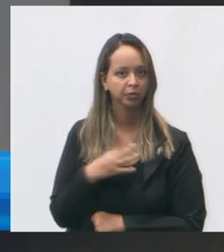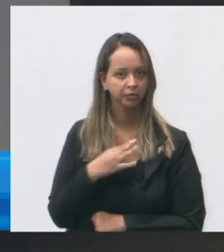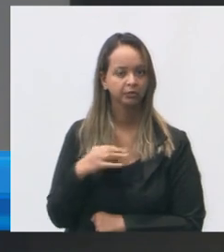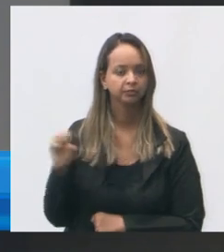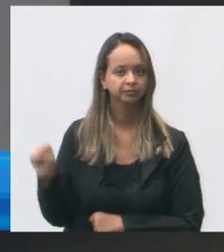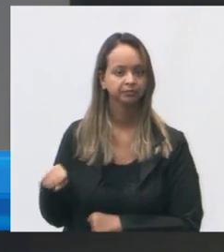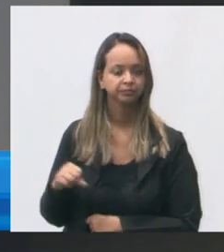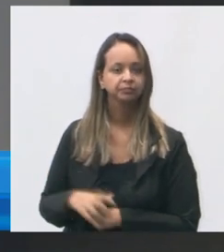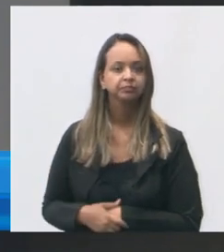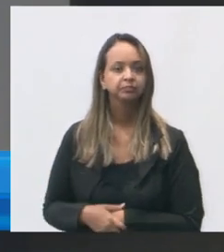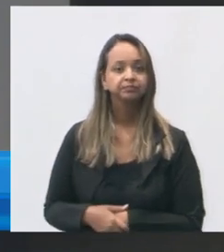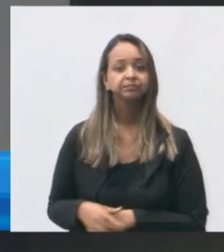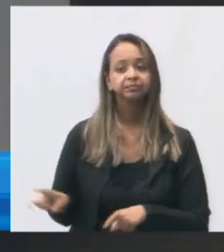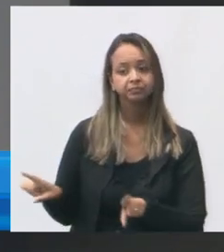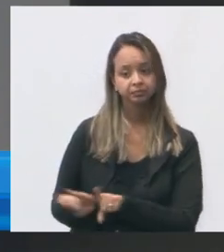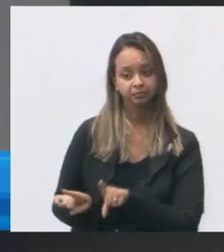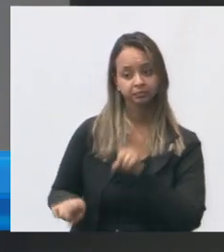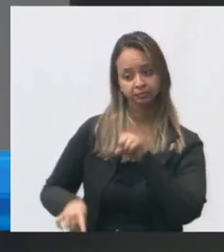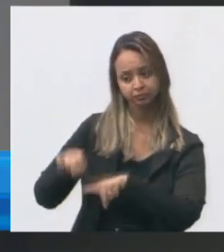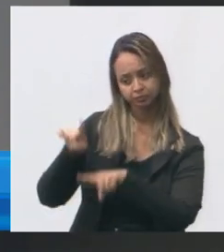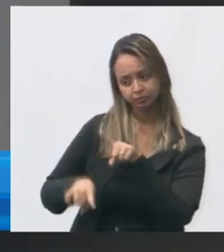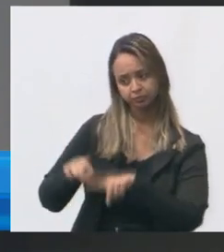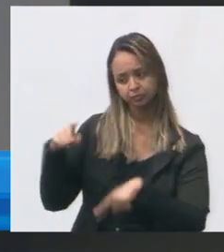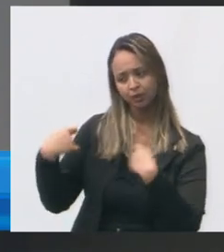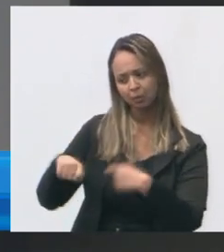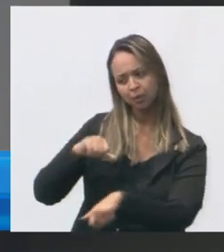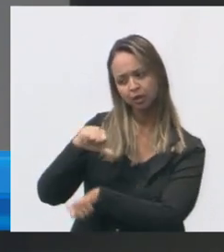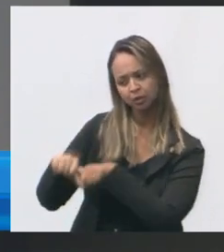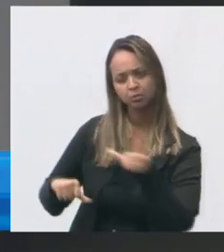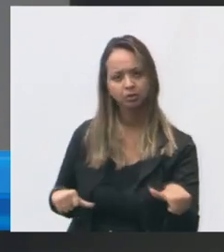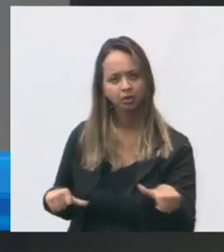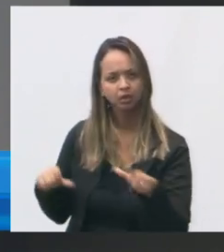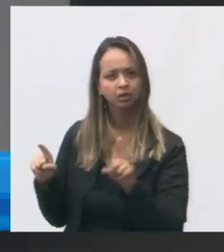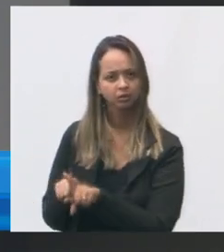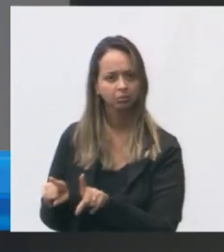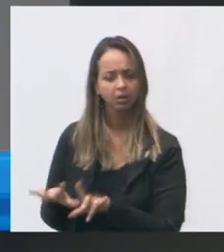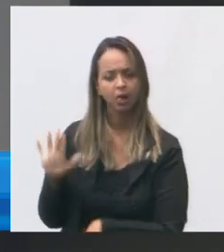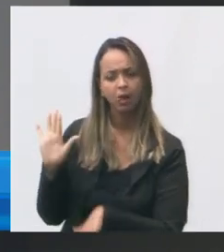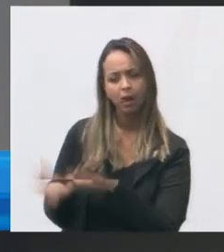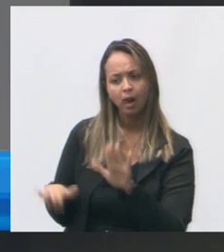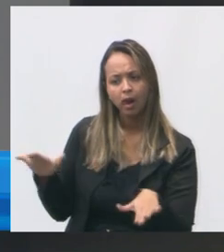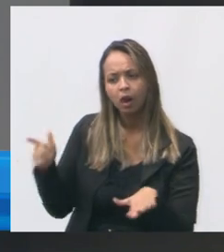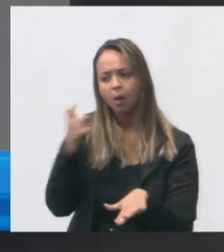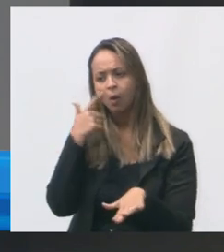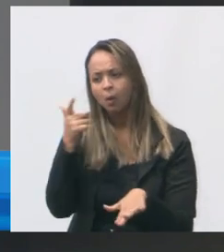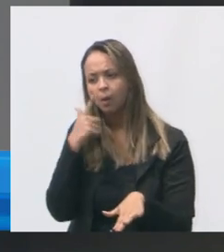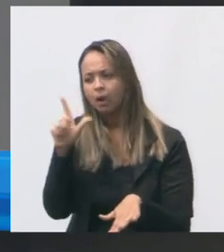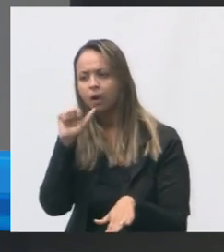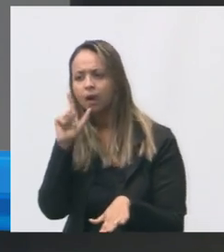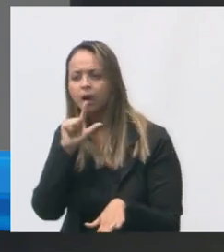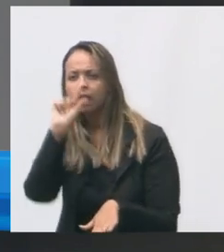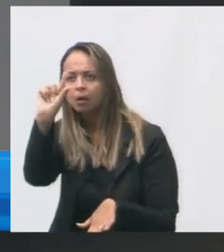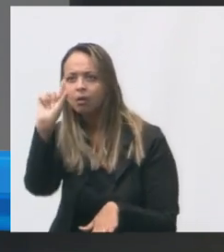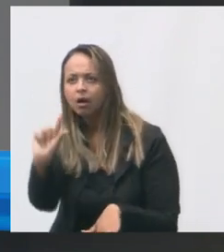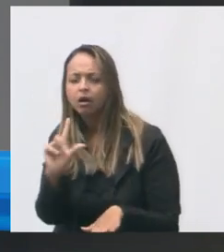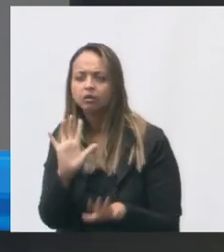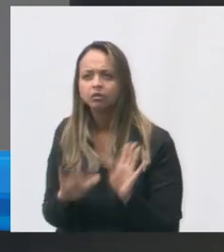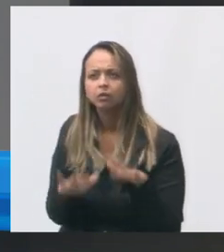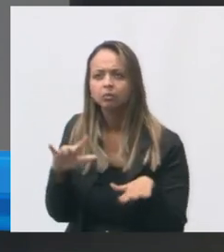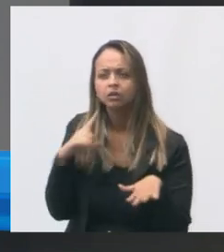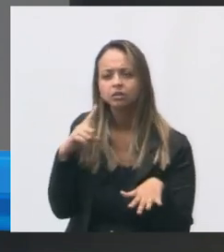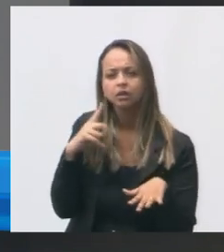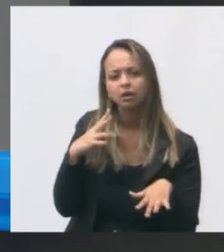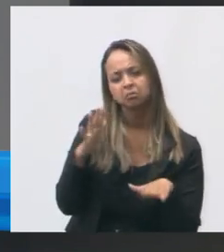e a questão do mobiliário de cadeira que precisa de ser trocado aqui algumas infiltrações pequenas é coisa de